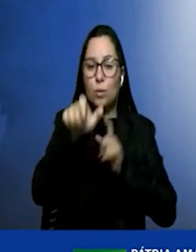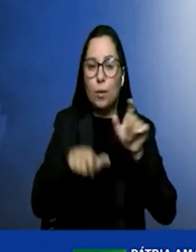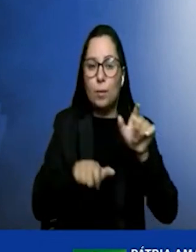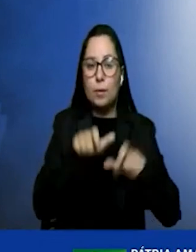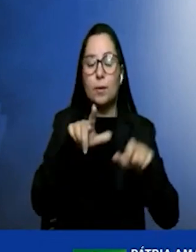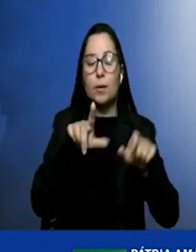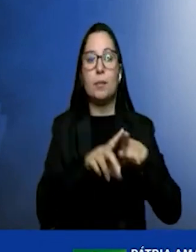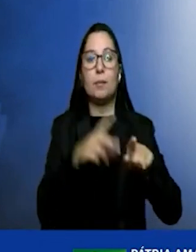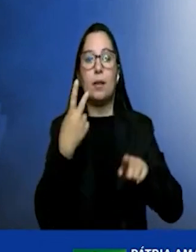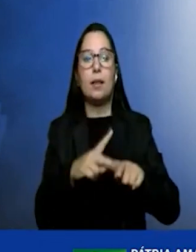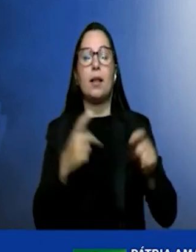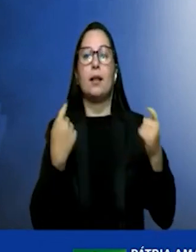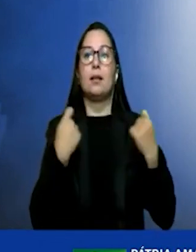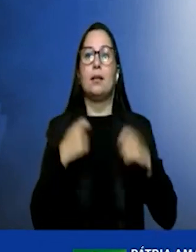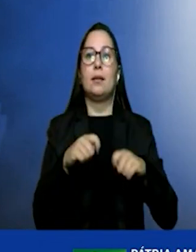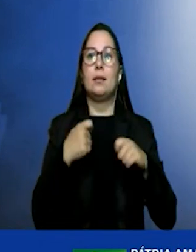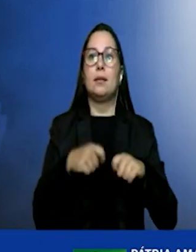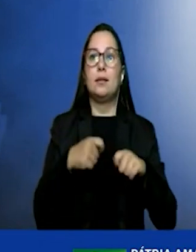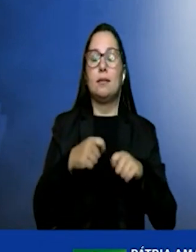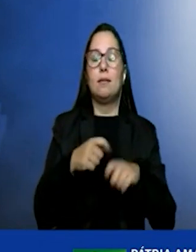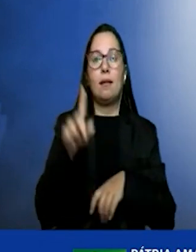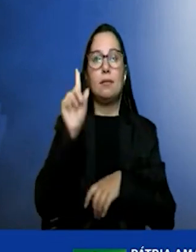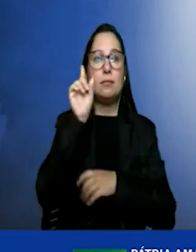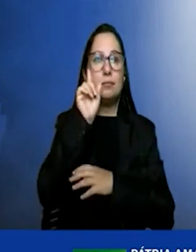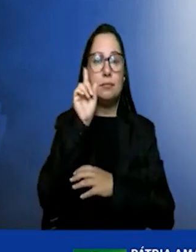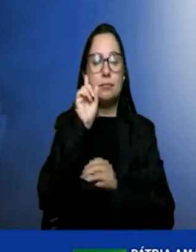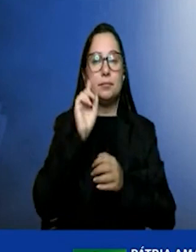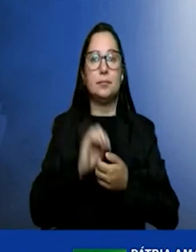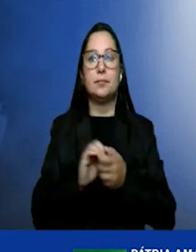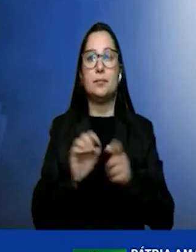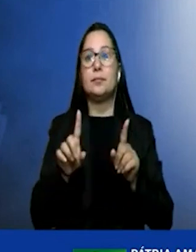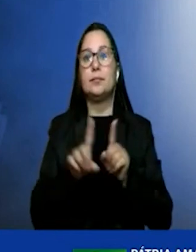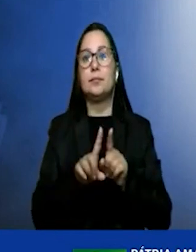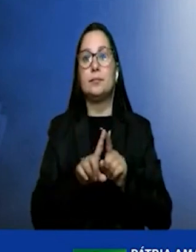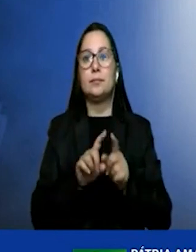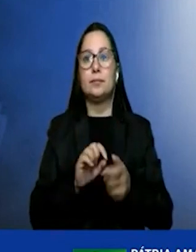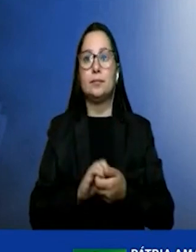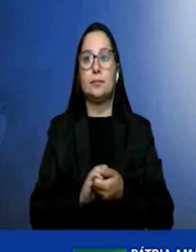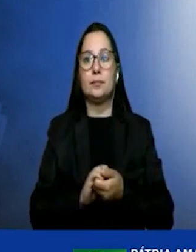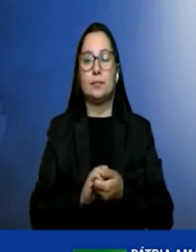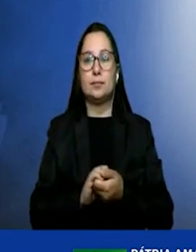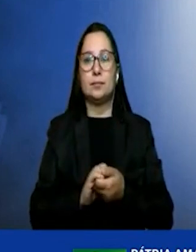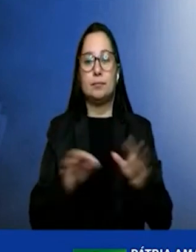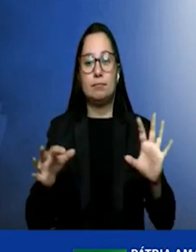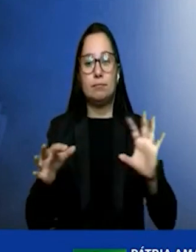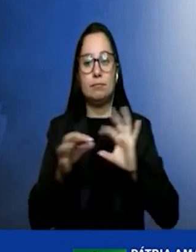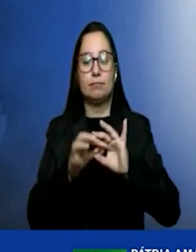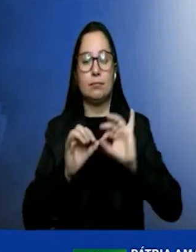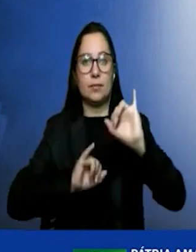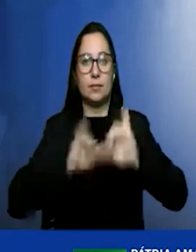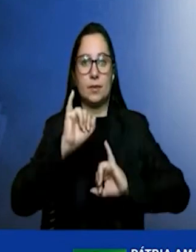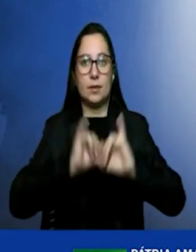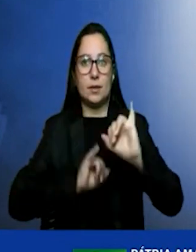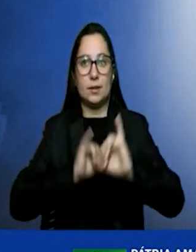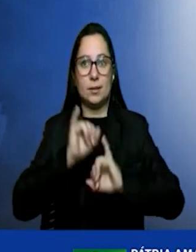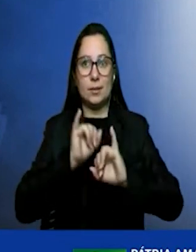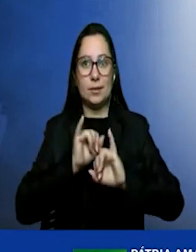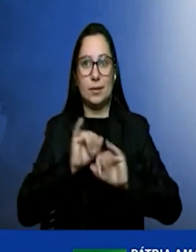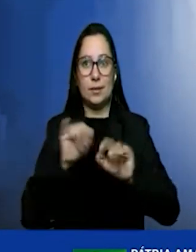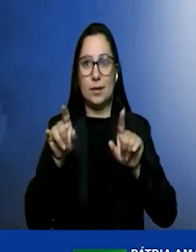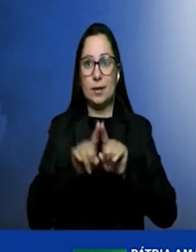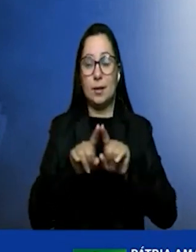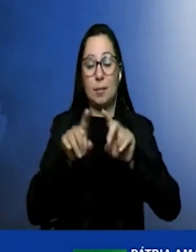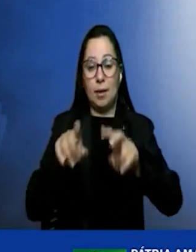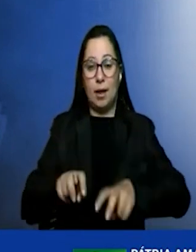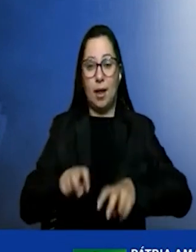necessidades correntes, além, claro, da aplicação nas indústrias e até mesmo na agricultura.